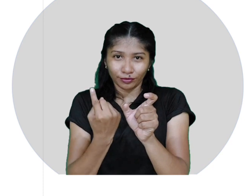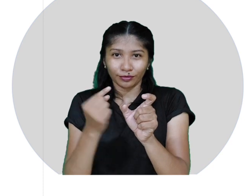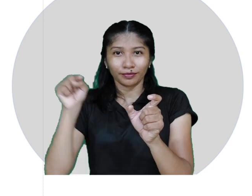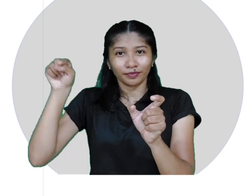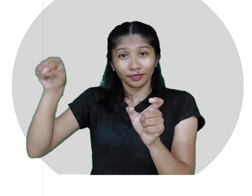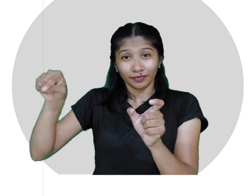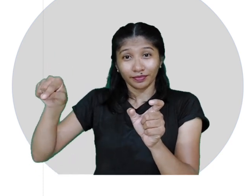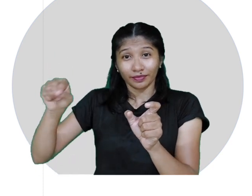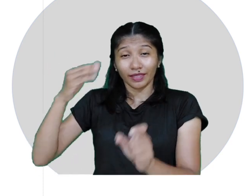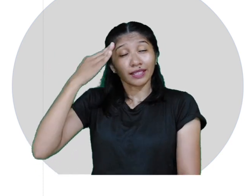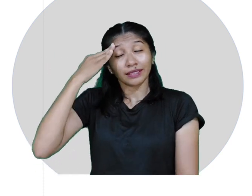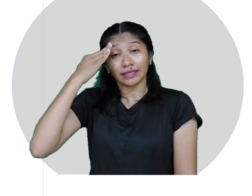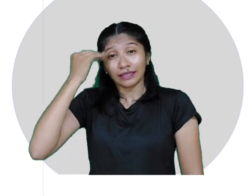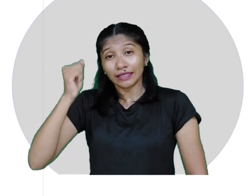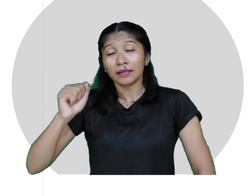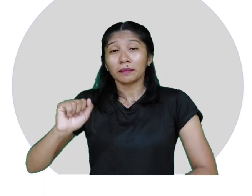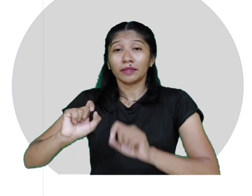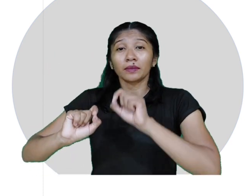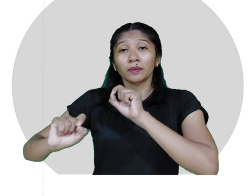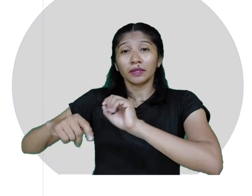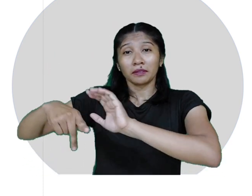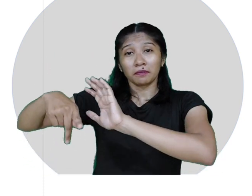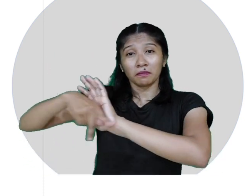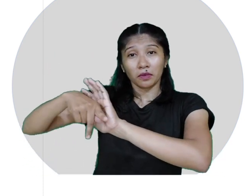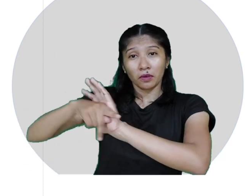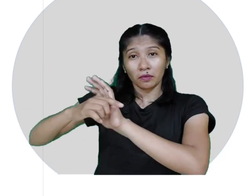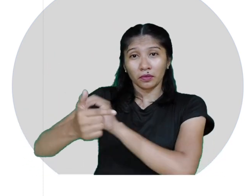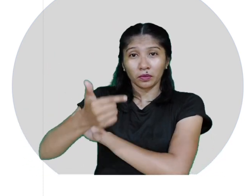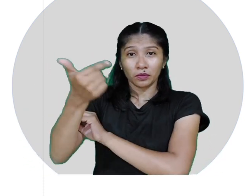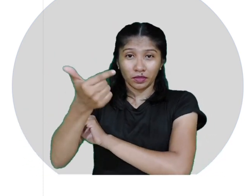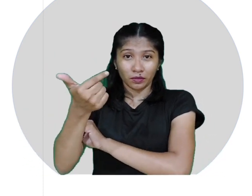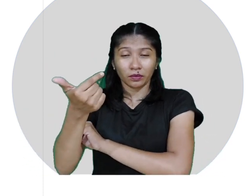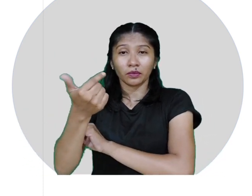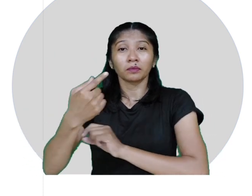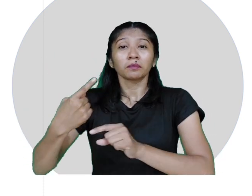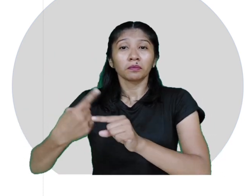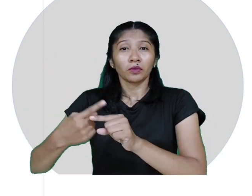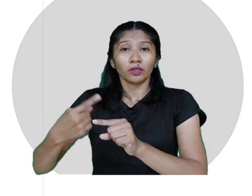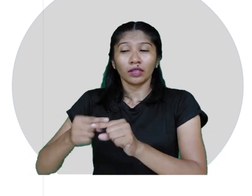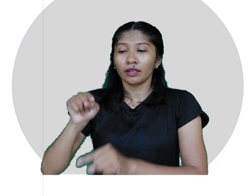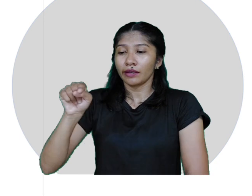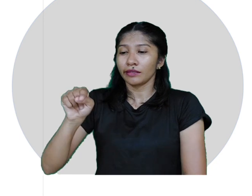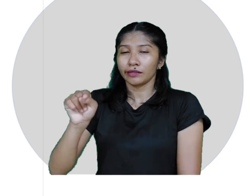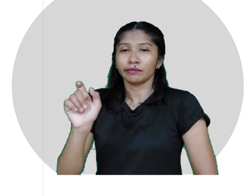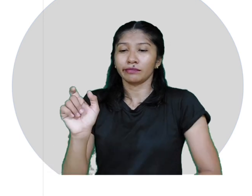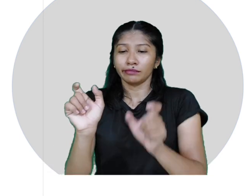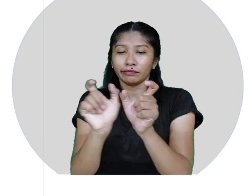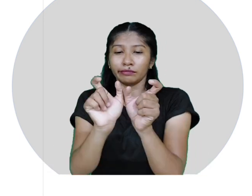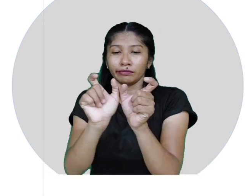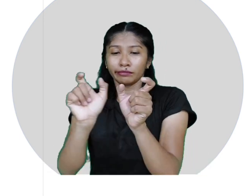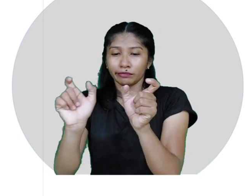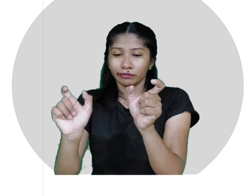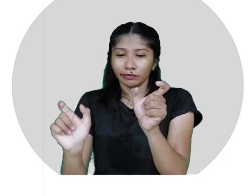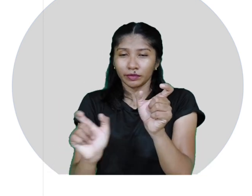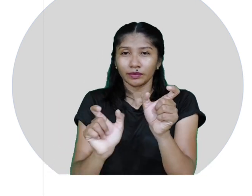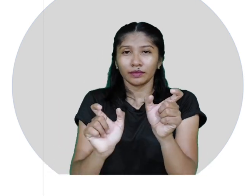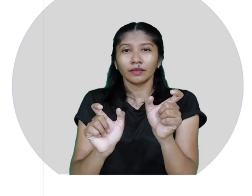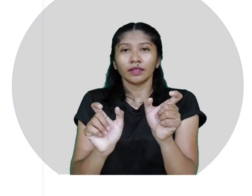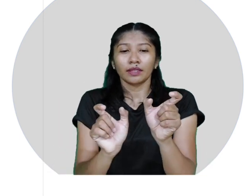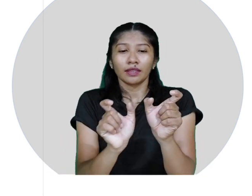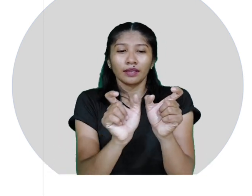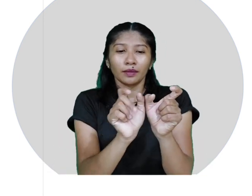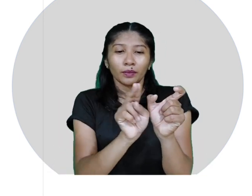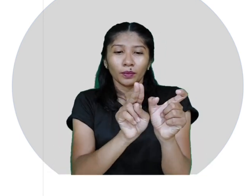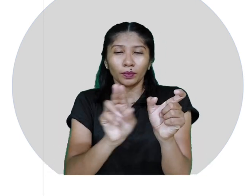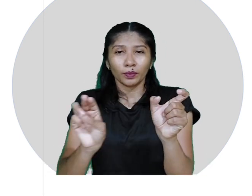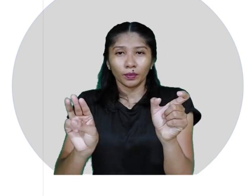E sabemos que pertence ao segundo tipo, porque a sua desinência do nominativo singular termina em u,